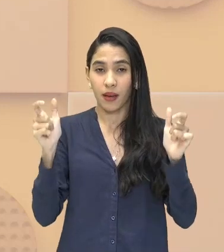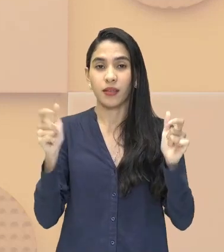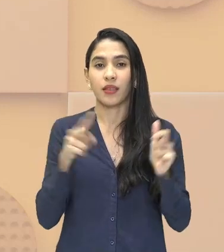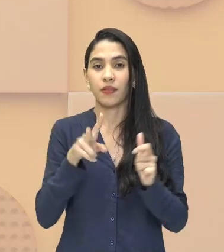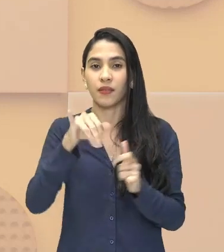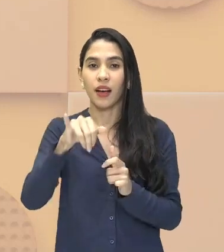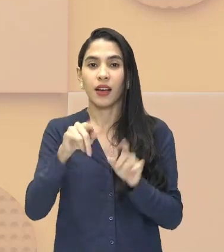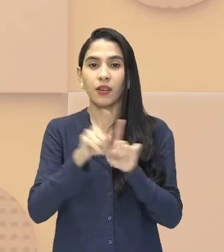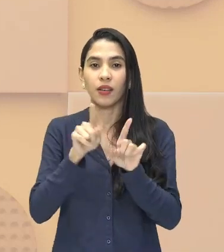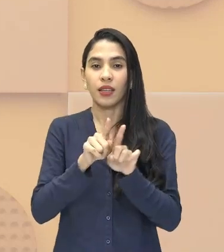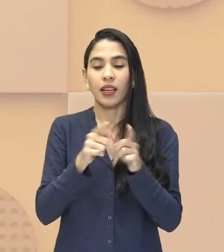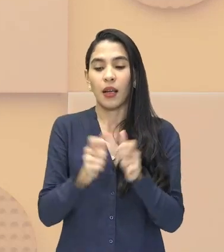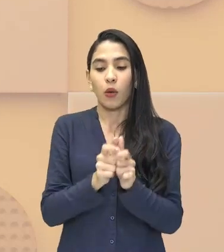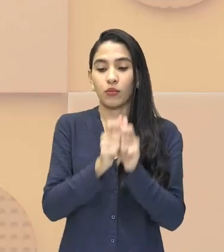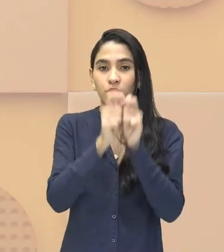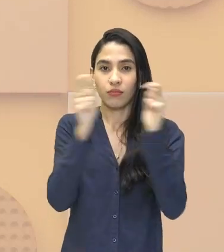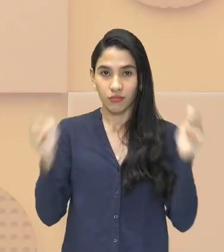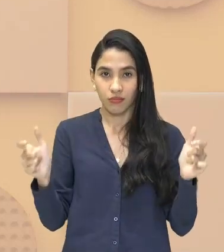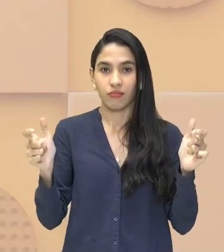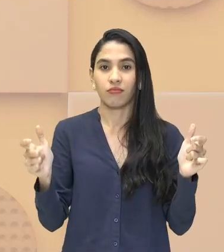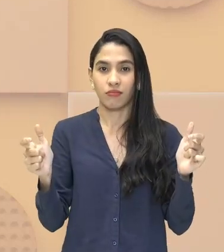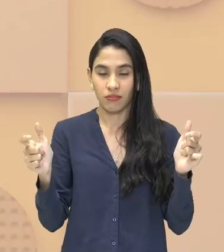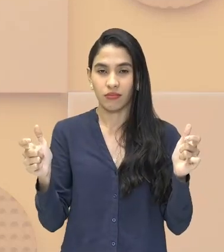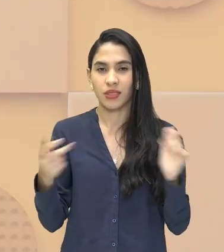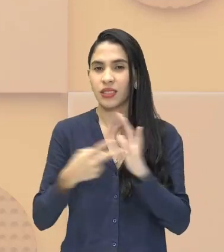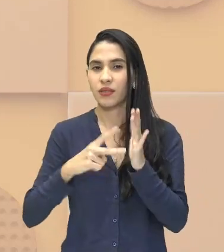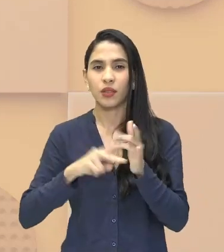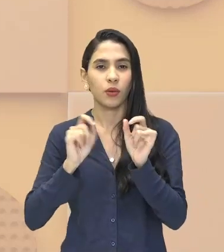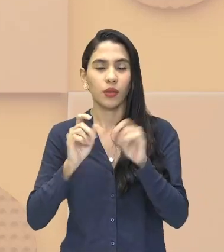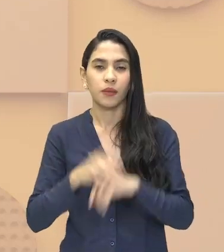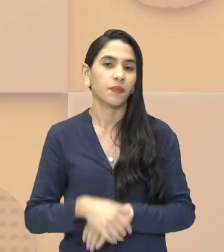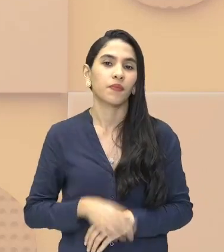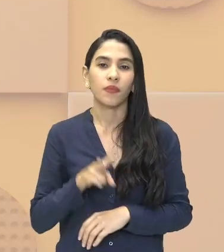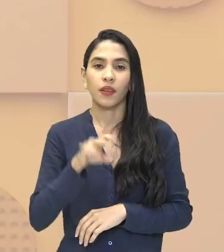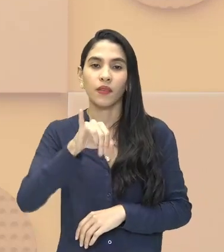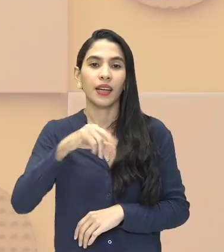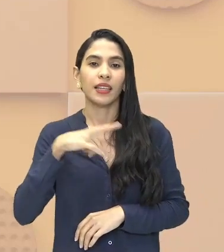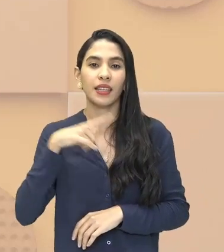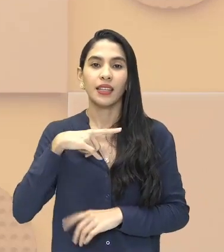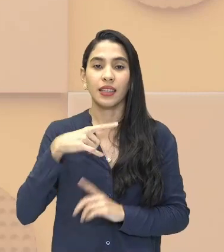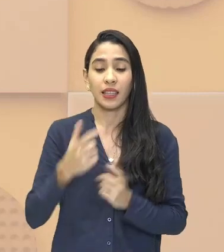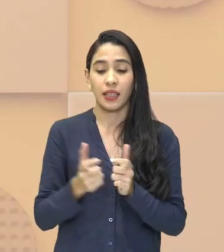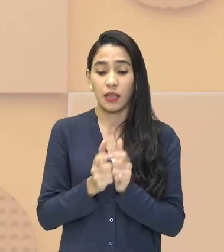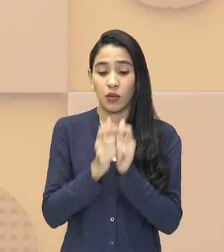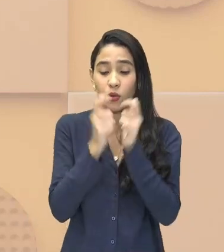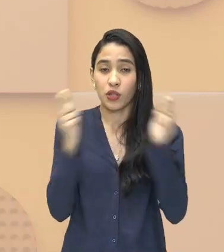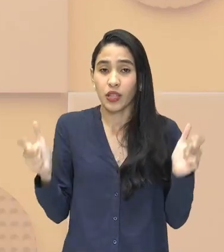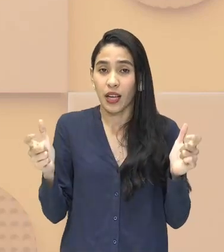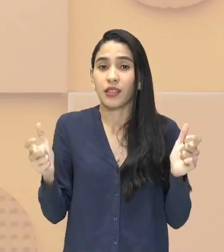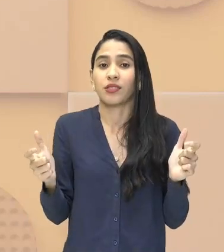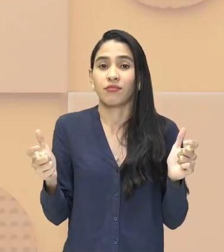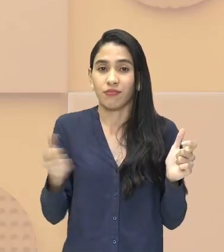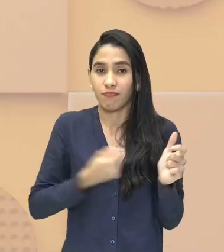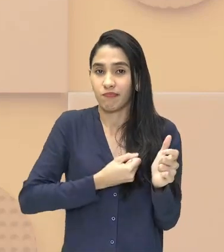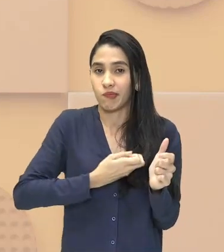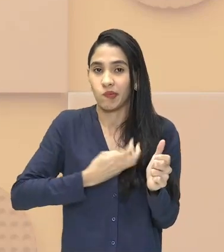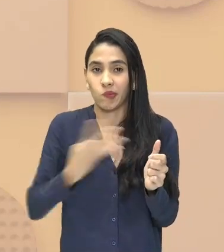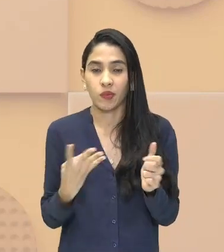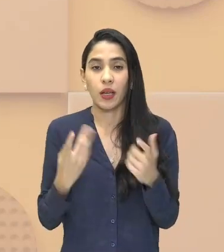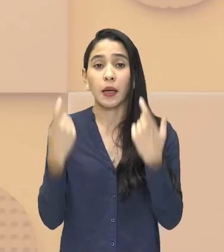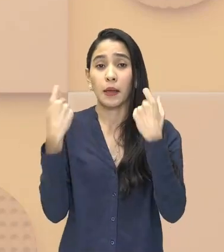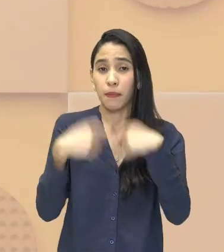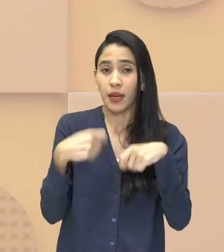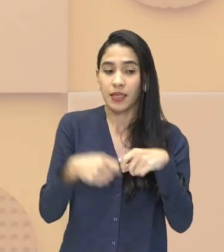feita em larga escala. O que isso quer dizer? Vai ter uma produção em grande quantidade. E é necessário ter